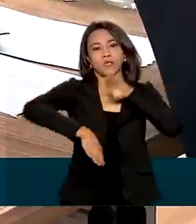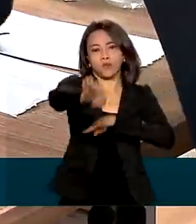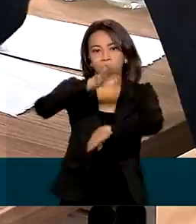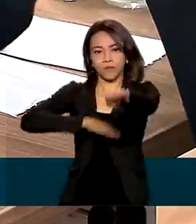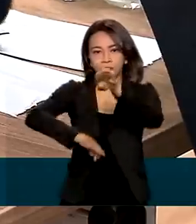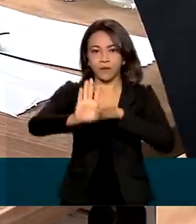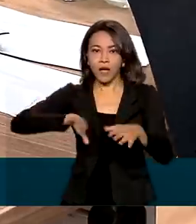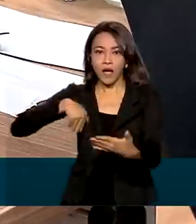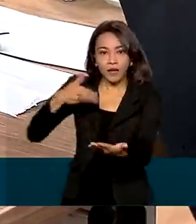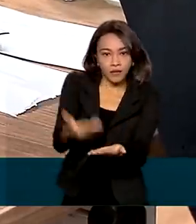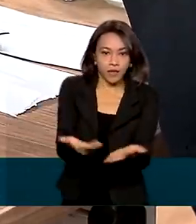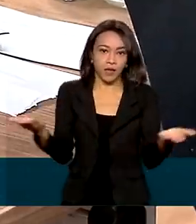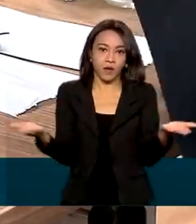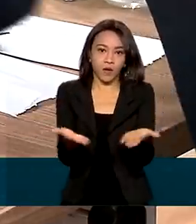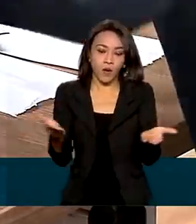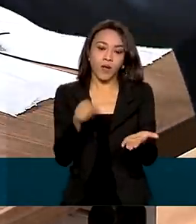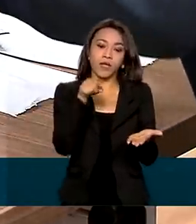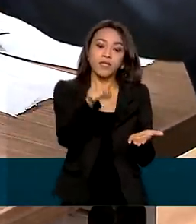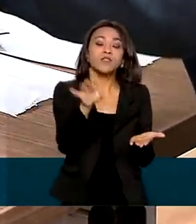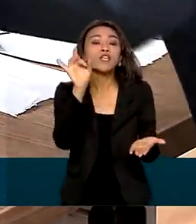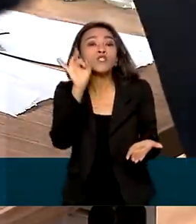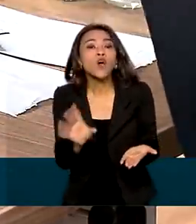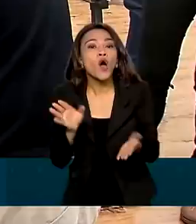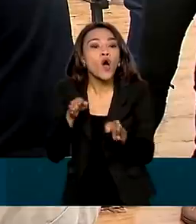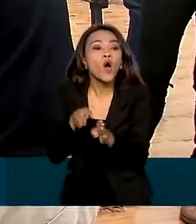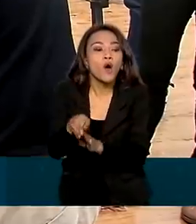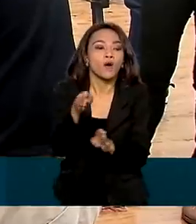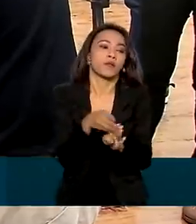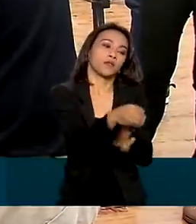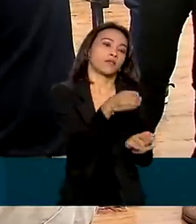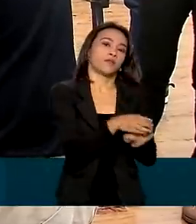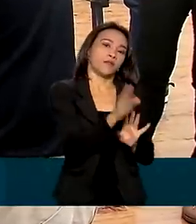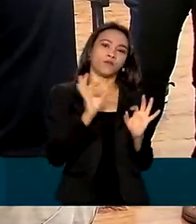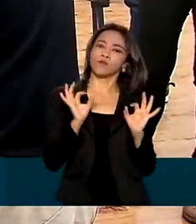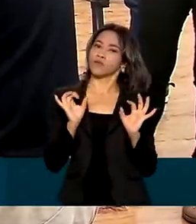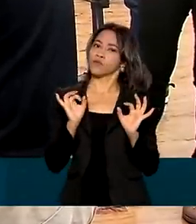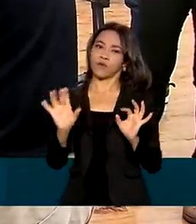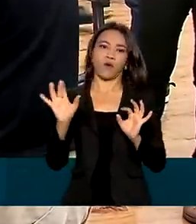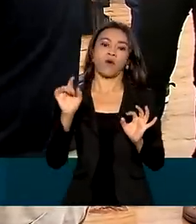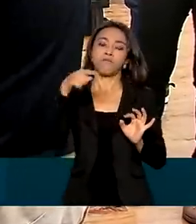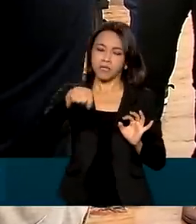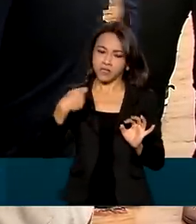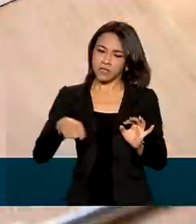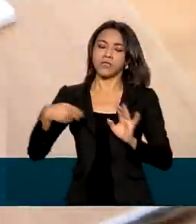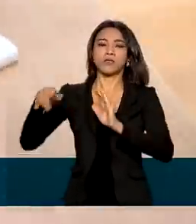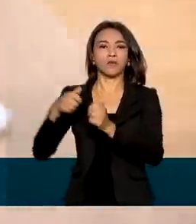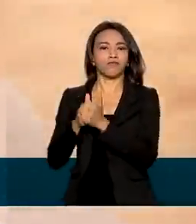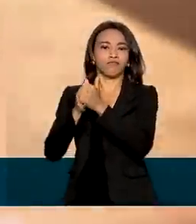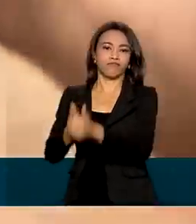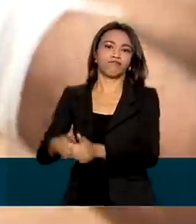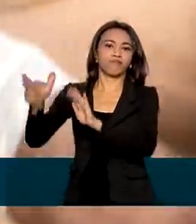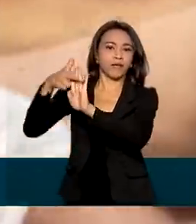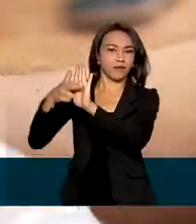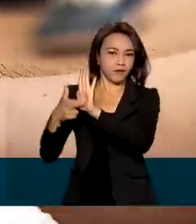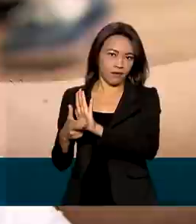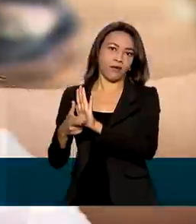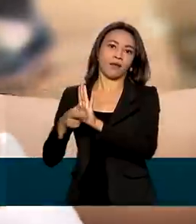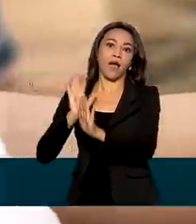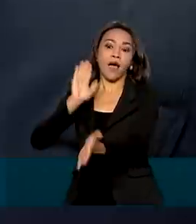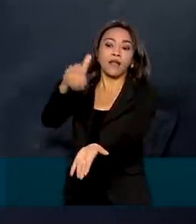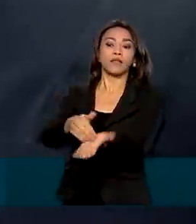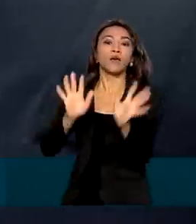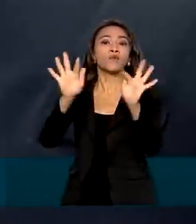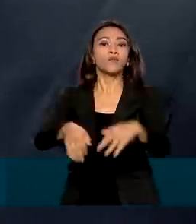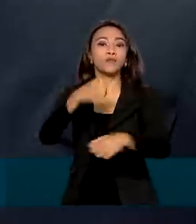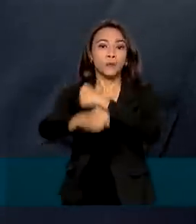Por enquanto, a ação é apenas educativa, o equipamento precisa ser regulamentado e até o fim do ano, a